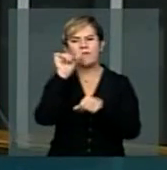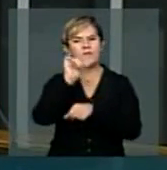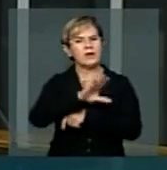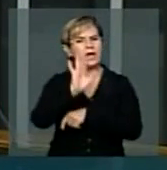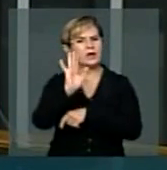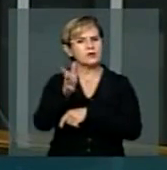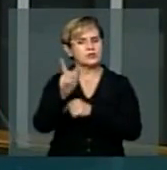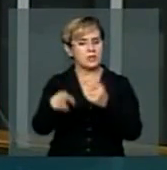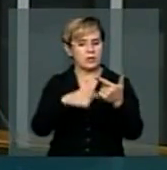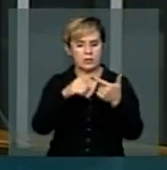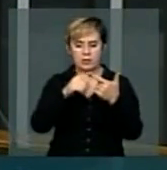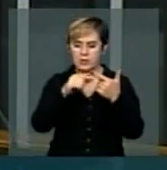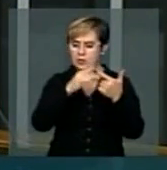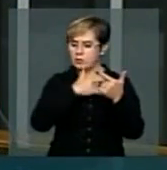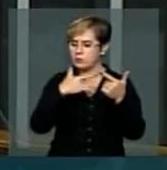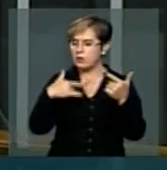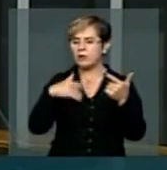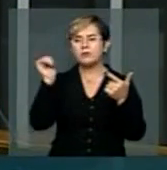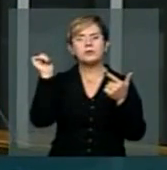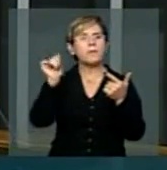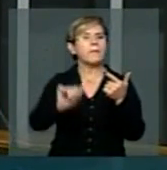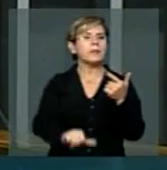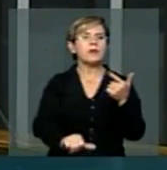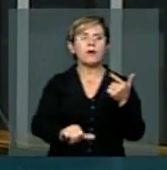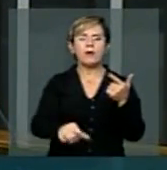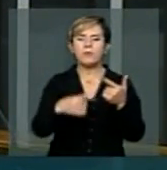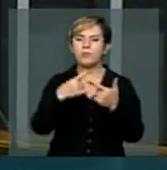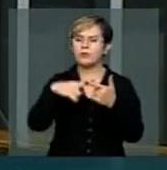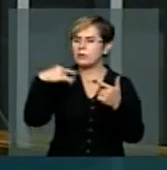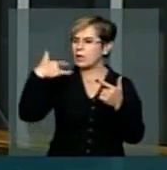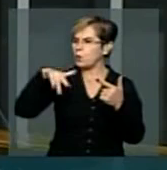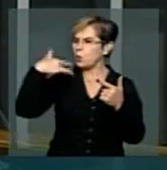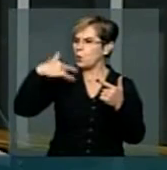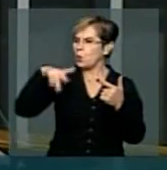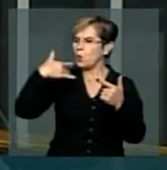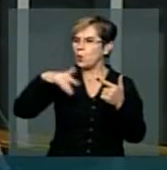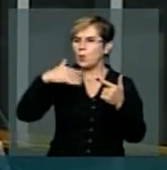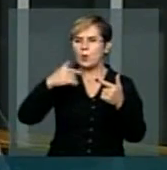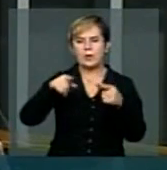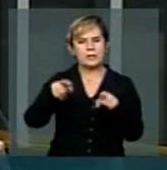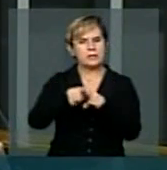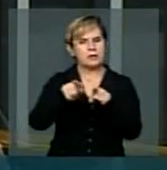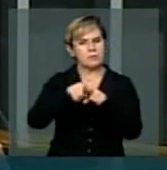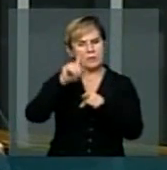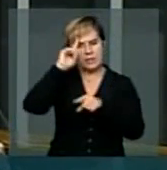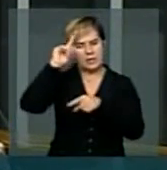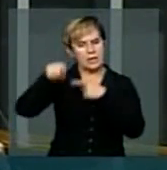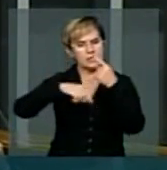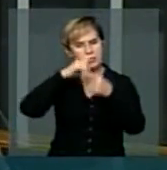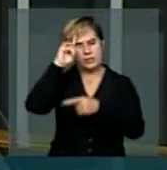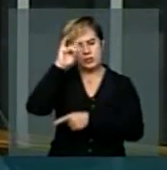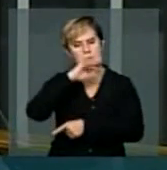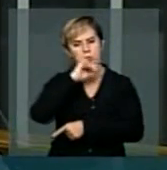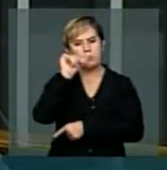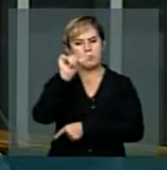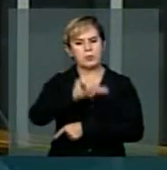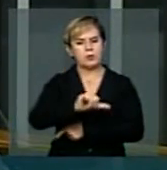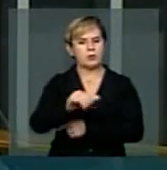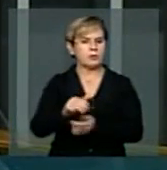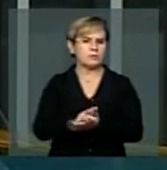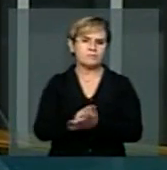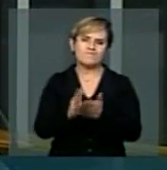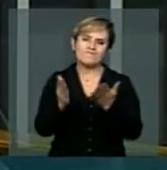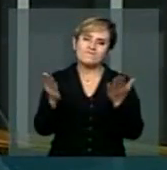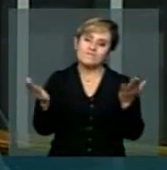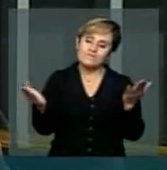acesso à saúde, por sua vez, é caro e cada vez mais ineficiente. Contudo,